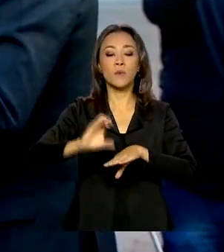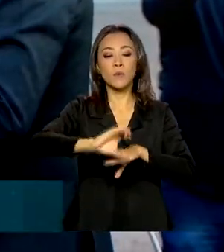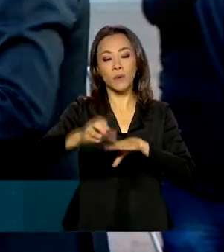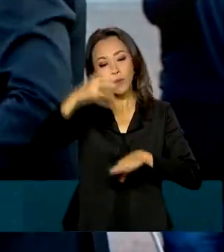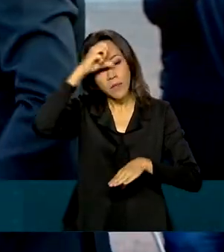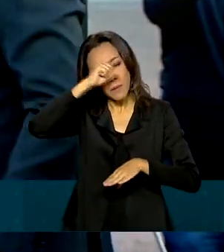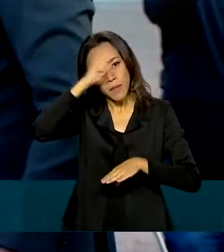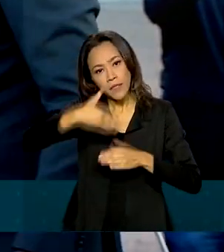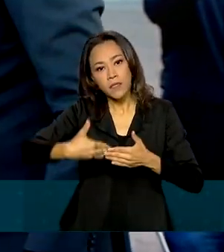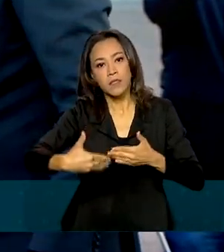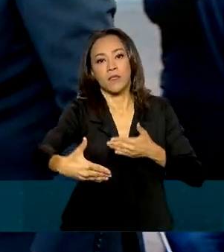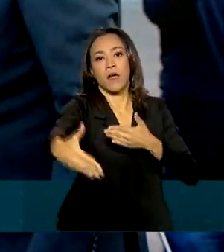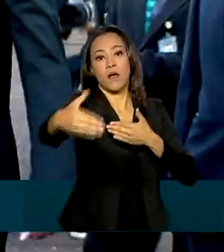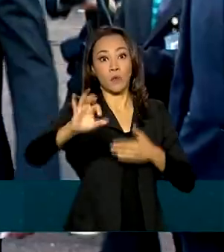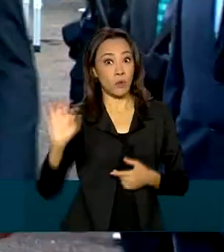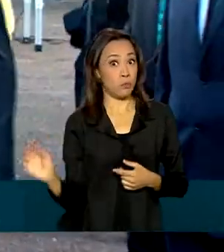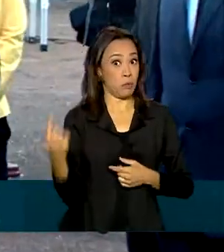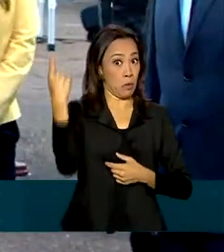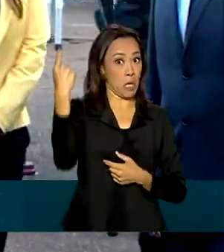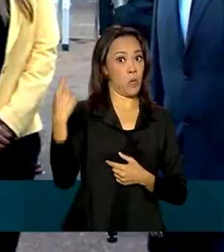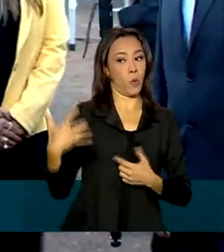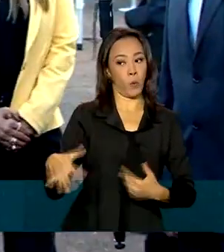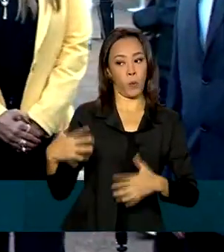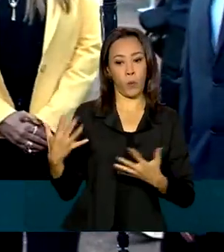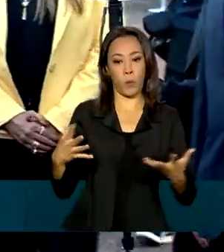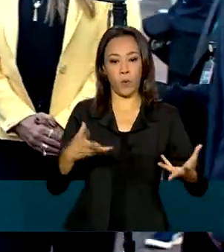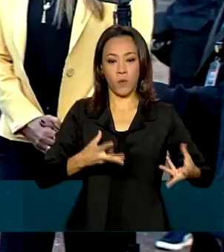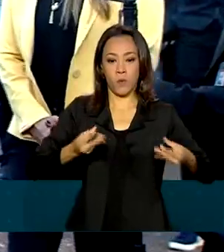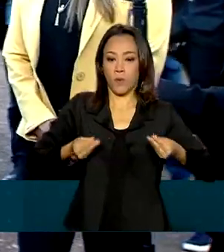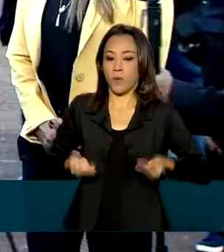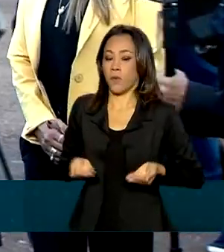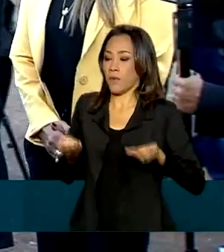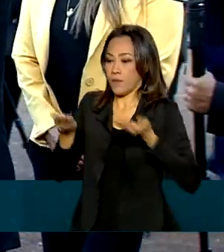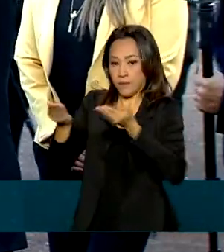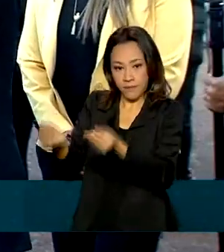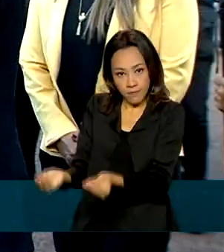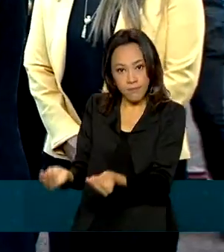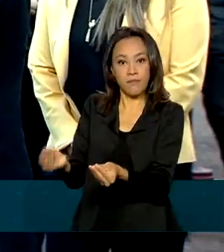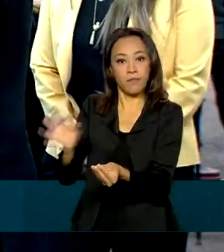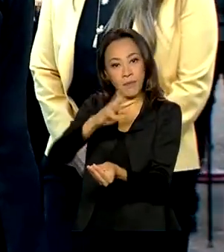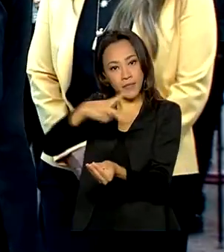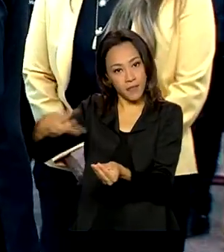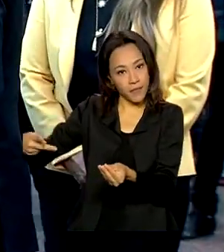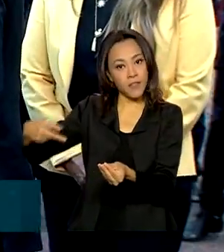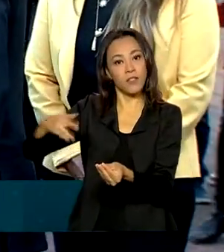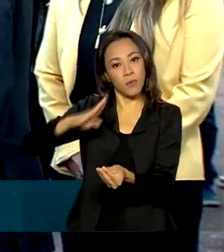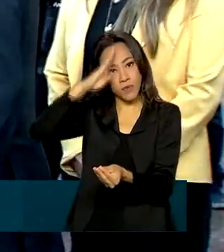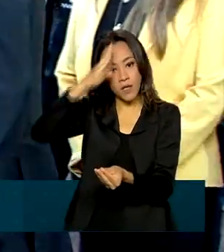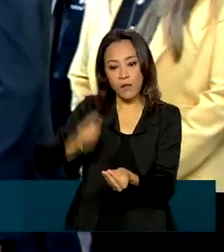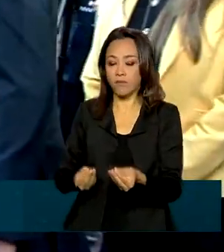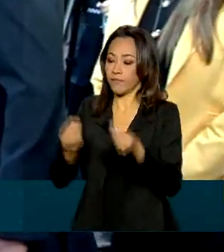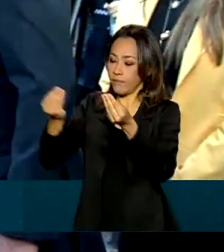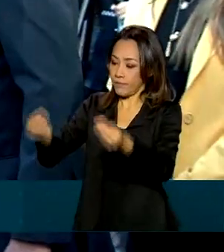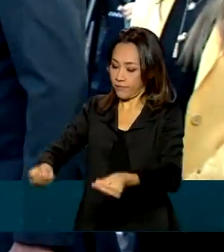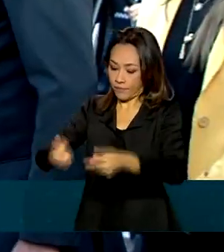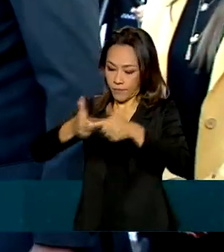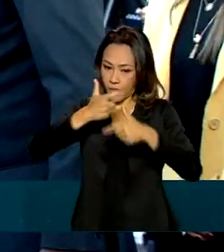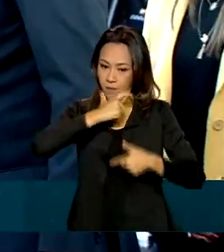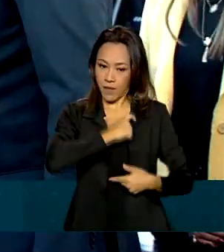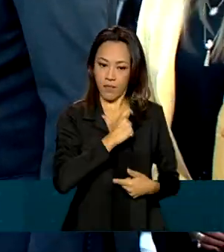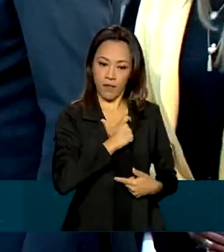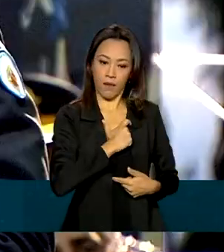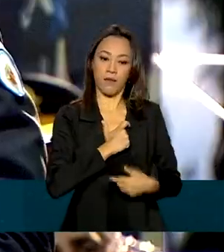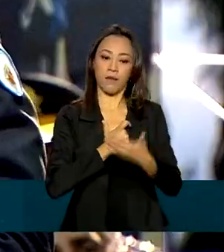Os primeiros colocados no curso receberam do presidente Jair Bolsonaro a medalha Duque de Caxias, mérito